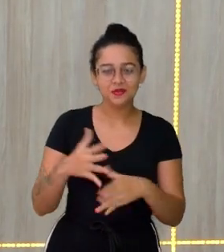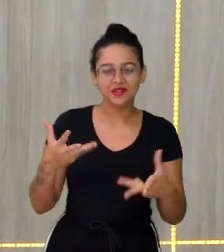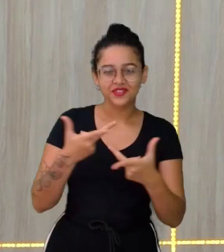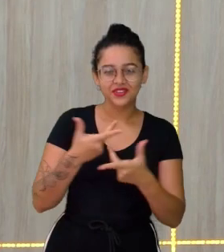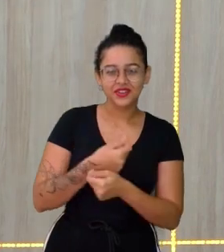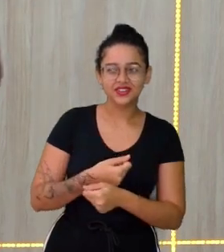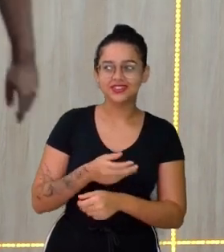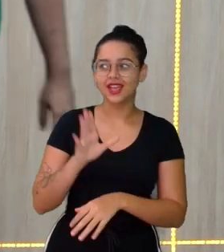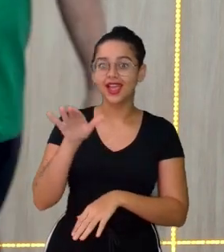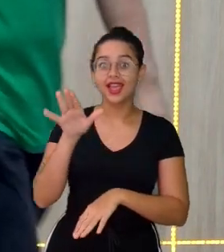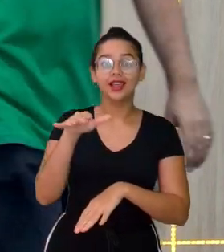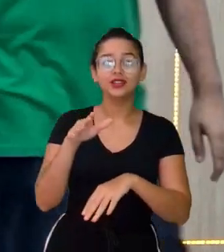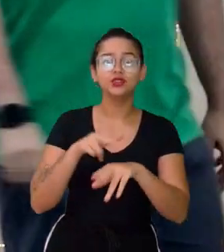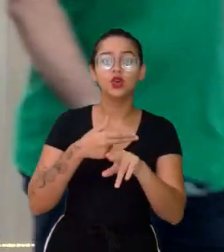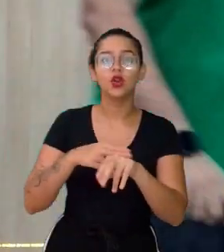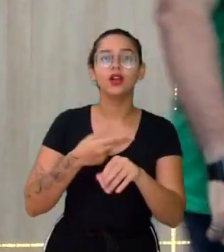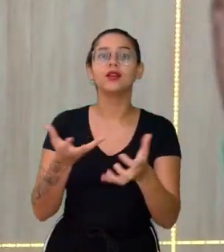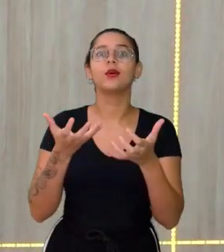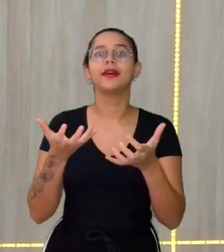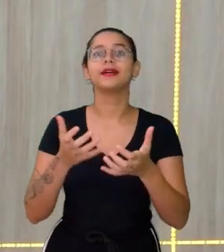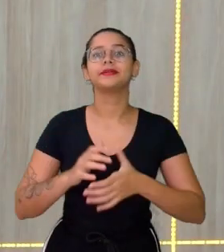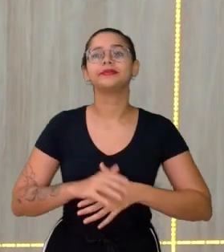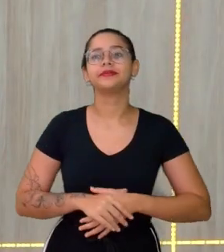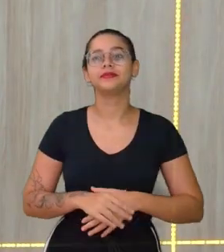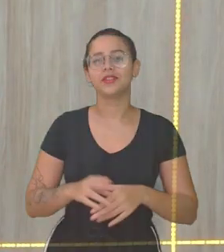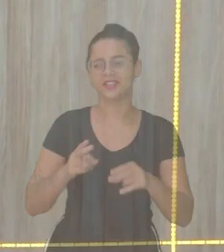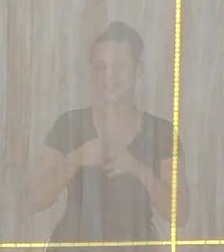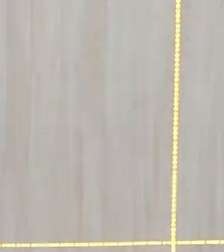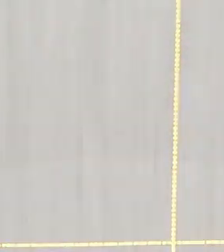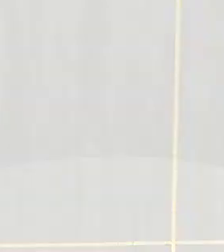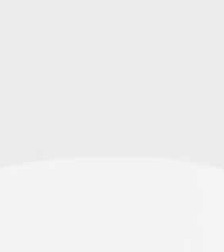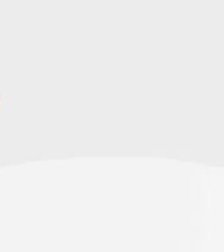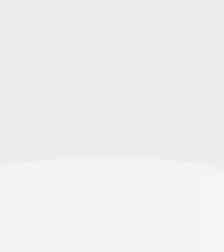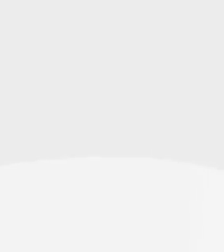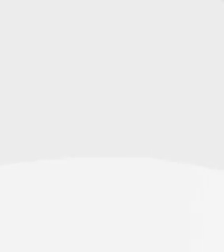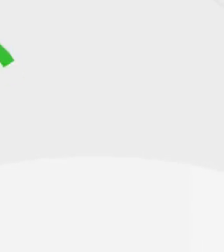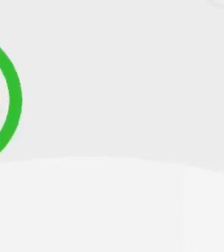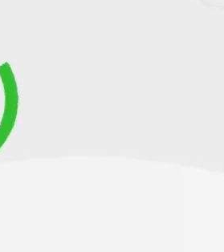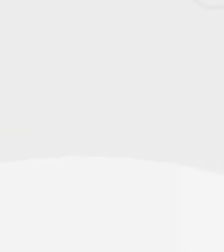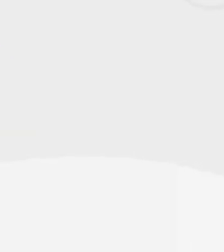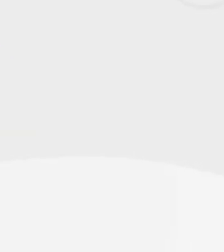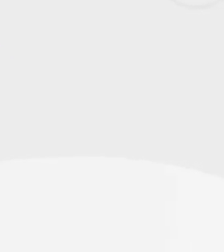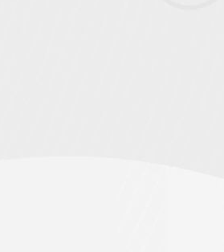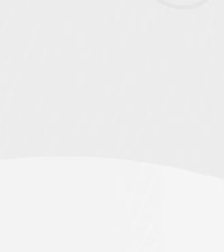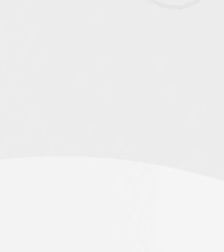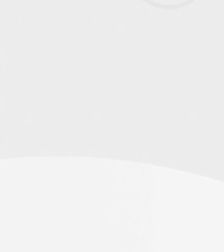É de chocolate Eu quero Não disfarce não Eu